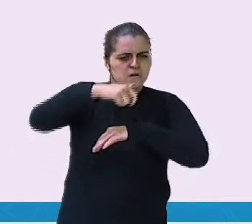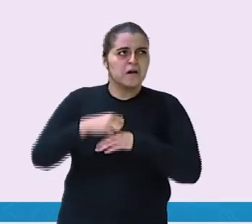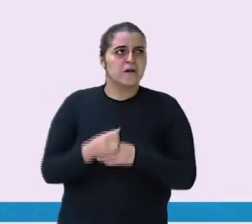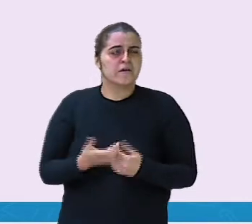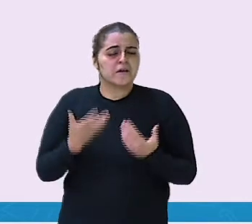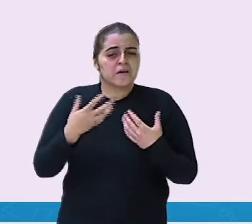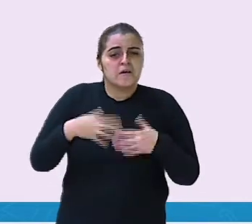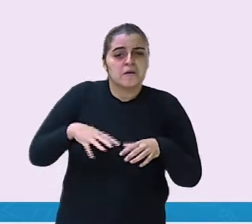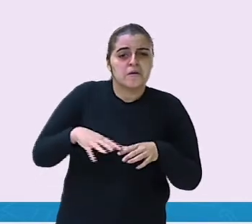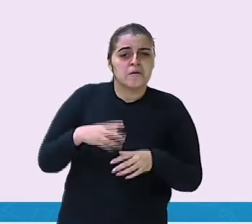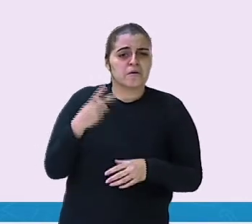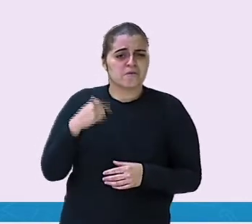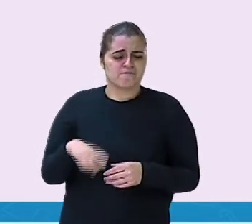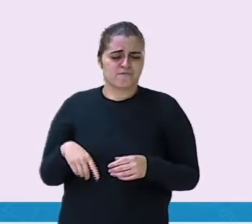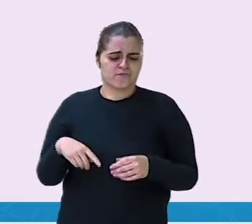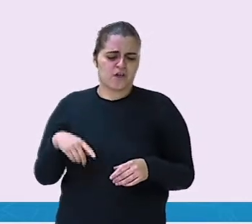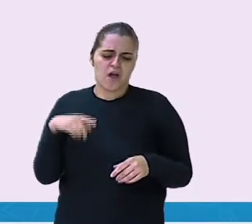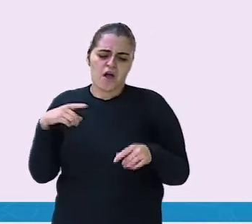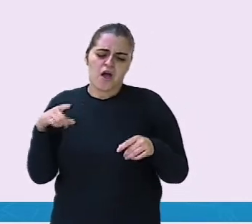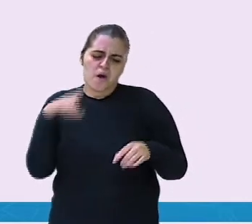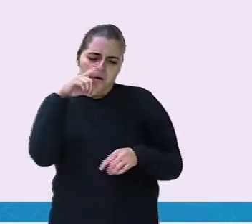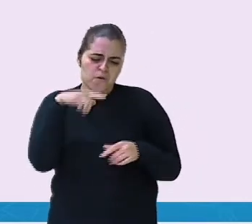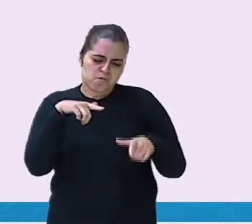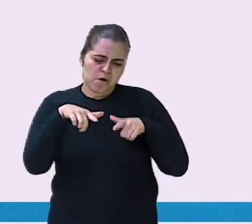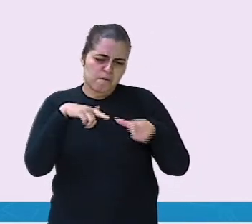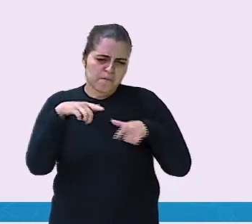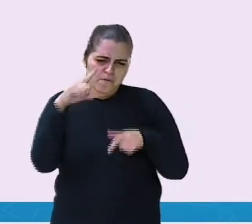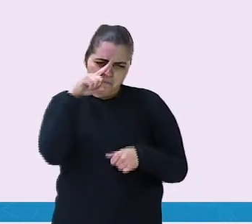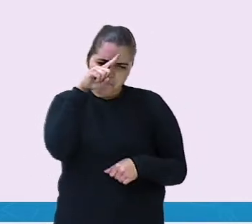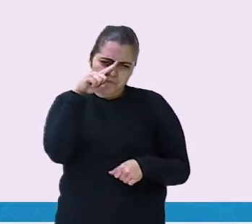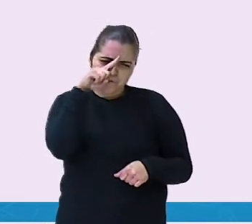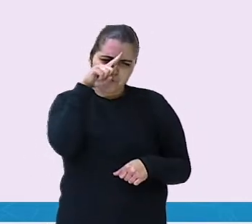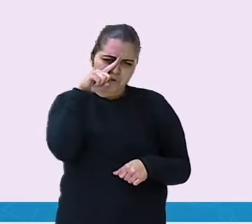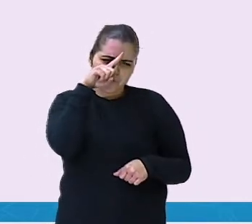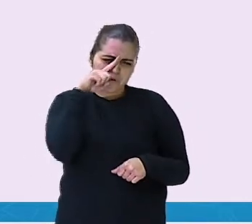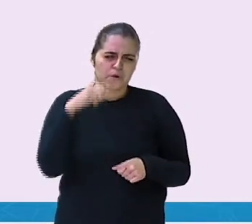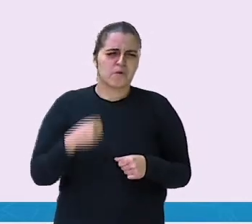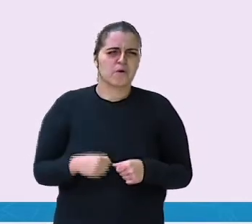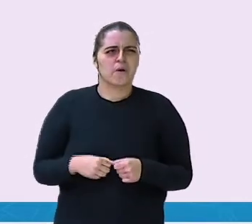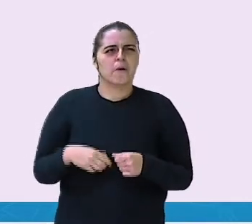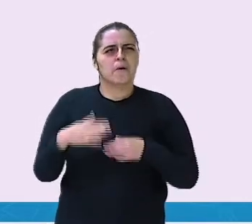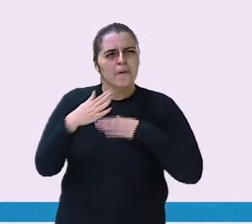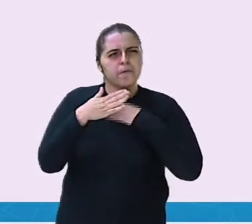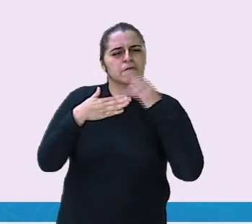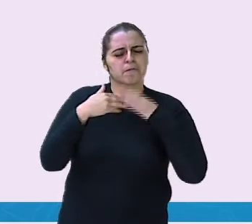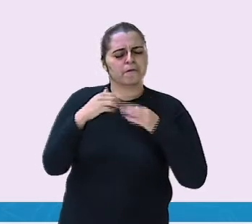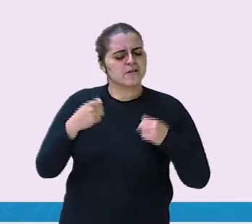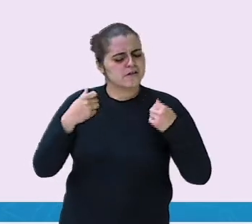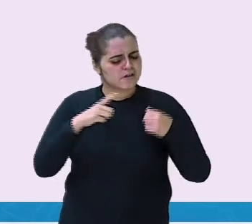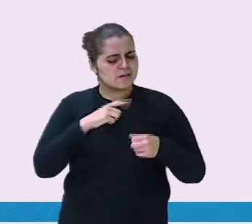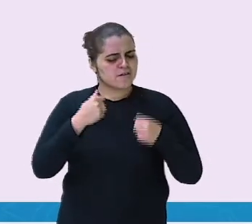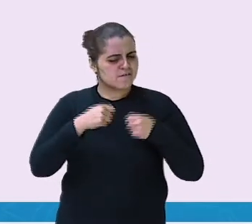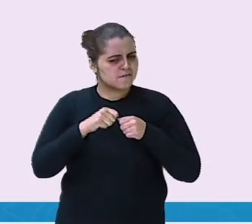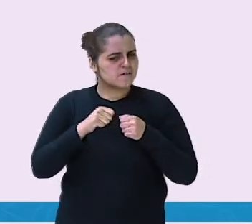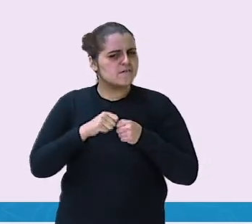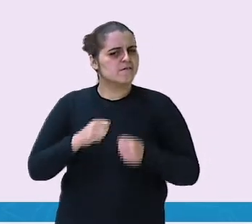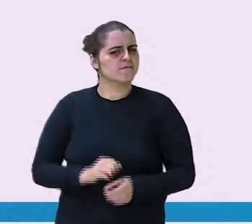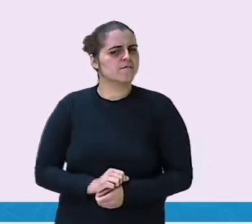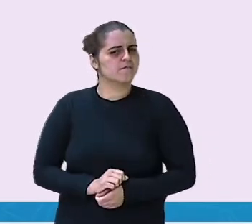É um trabalho arriscado, respondi. Mas alguém tem que fazer.